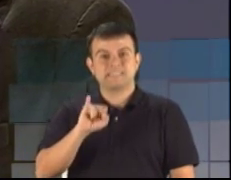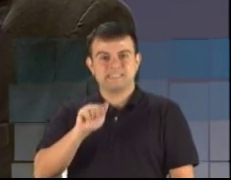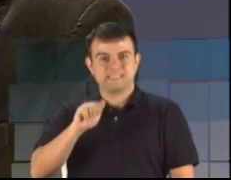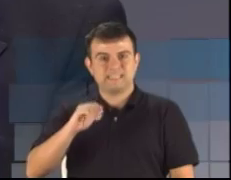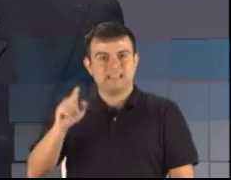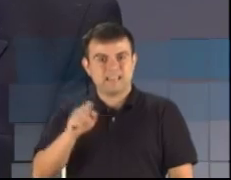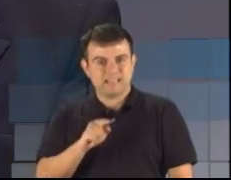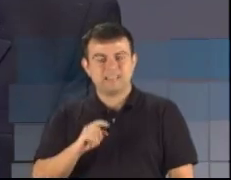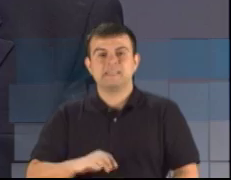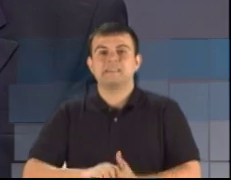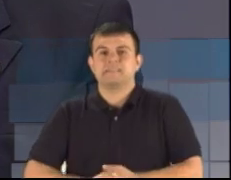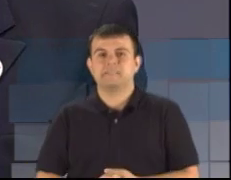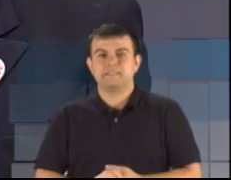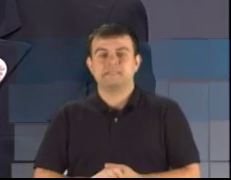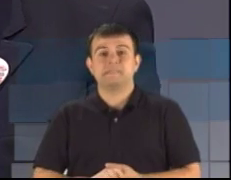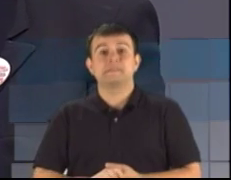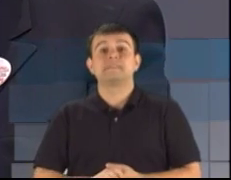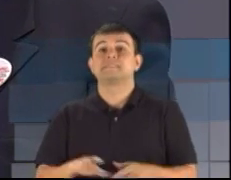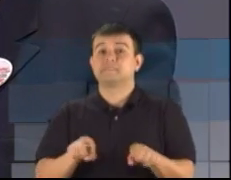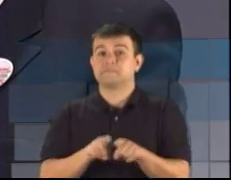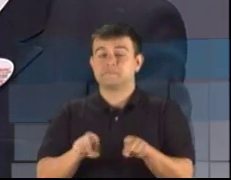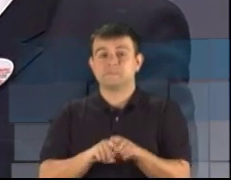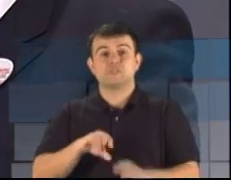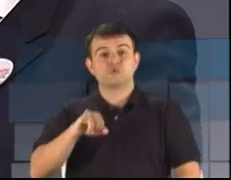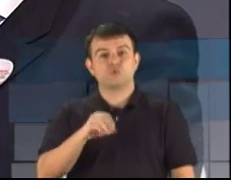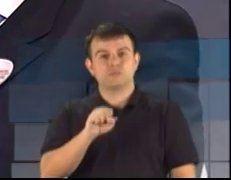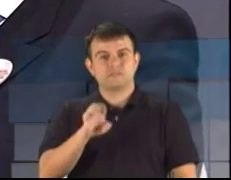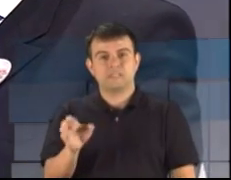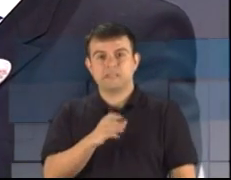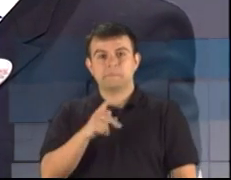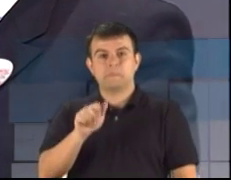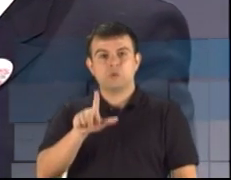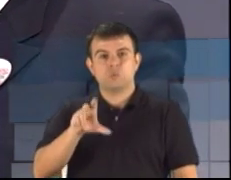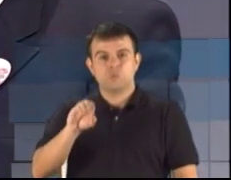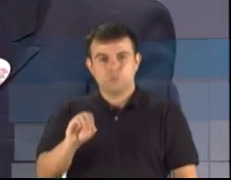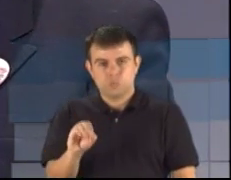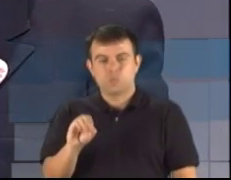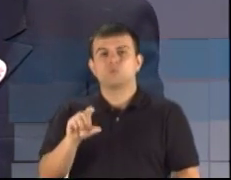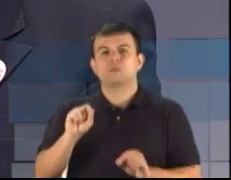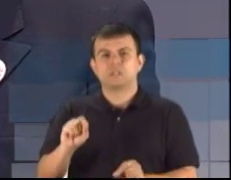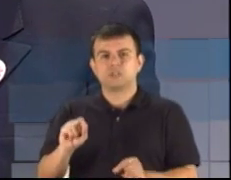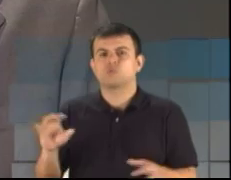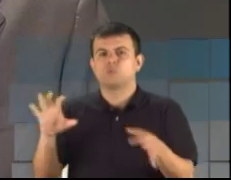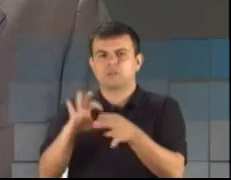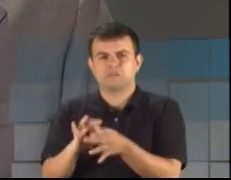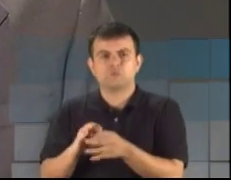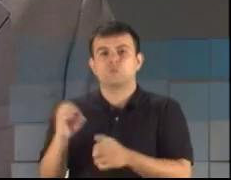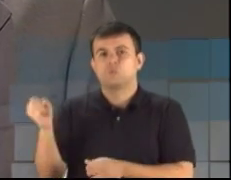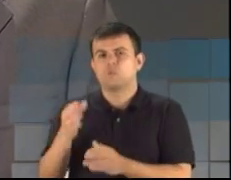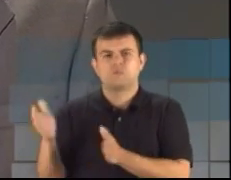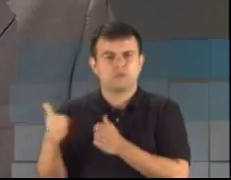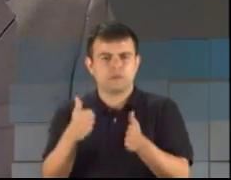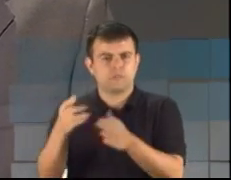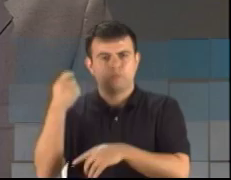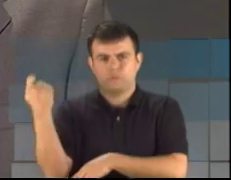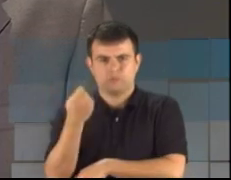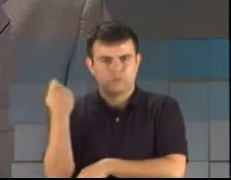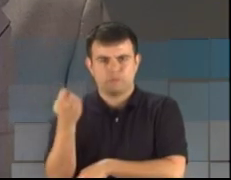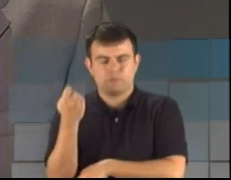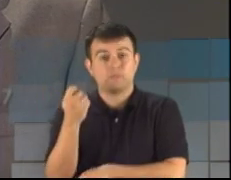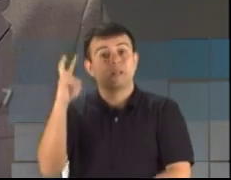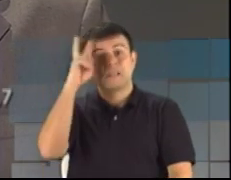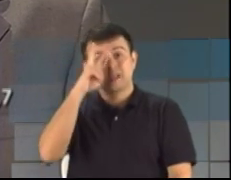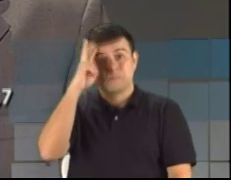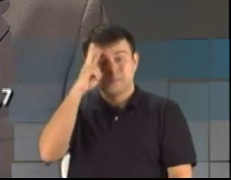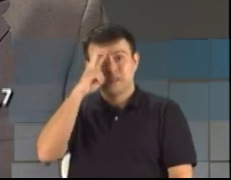Grande. E o candidato José Paulo Cairoli, pela coligação O Novo Caminho para o Rio Grande. Lembramos que este programa é